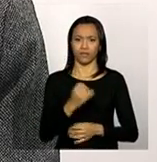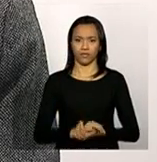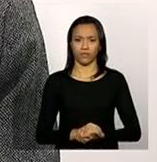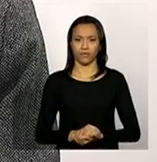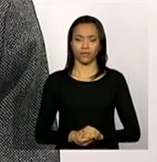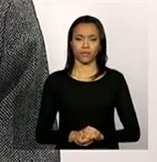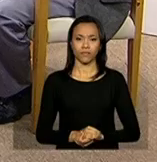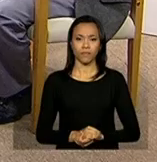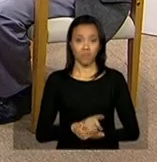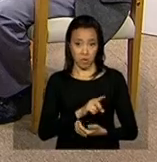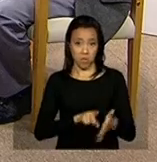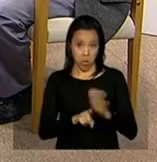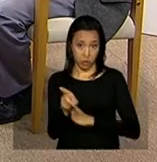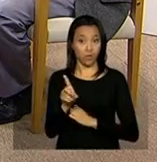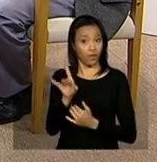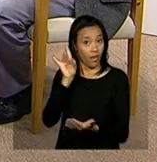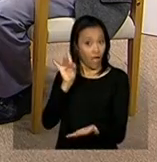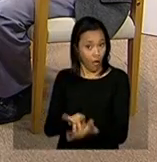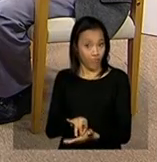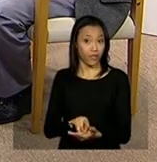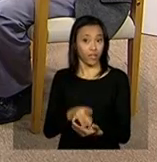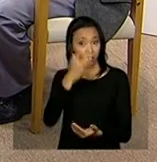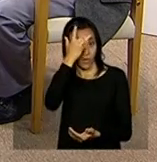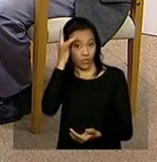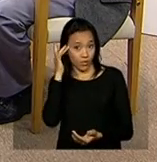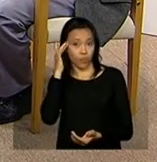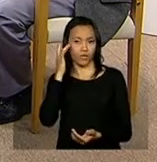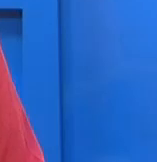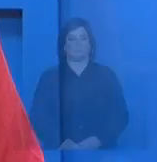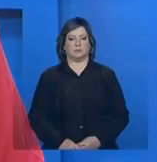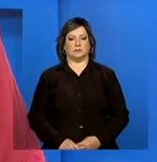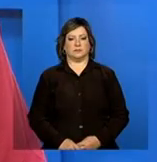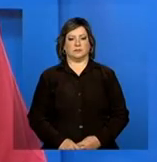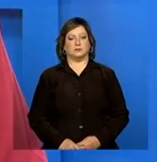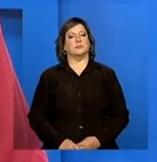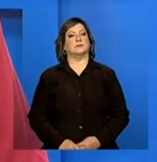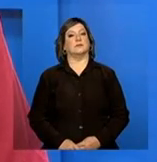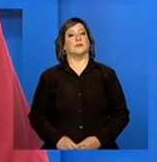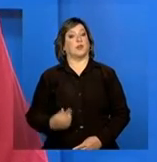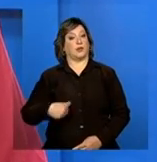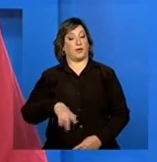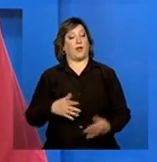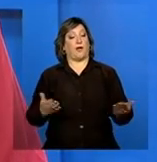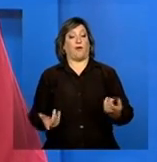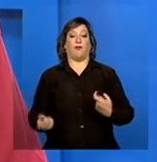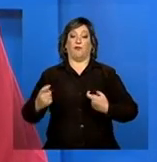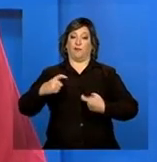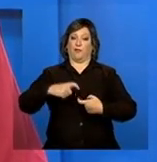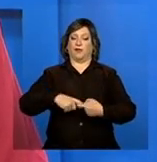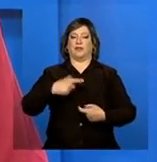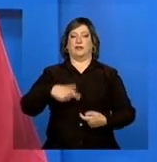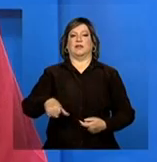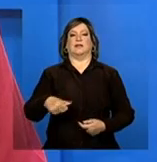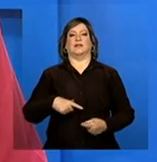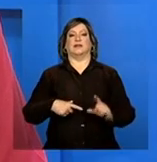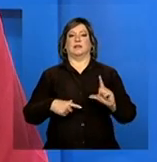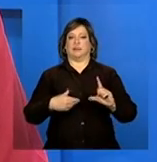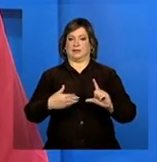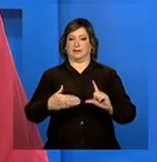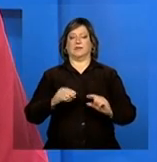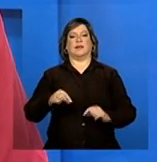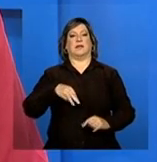E realmente facilitada, né? As pessoas conseguem fazer isso. E nós já estamos de volta com a teleconferência do MDS.